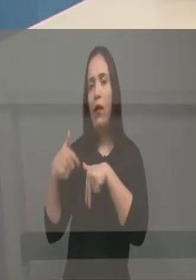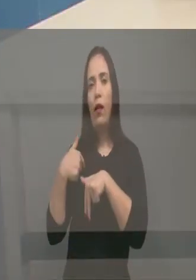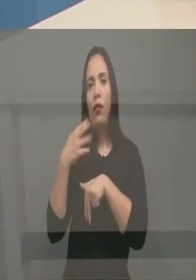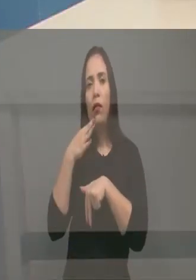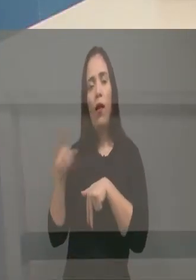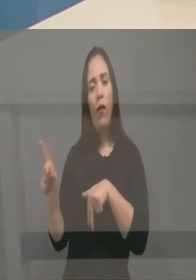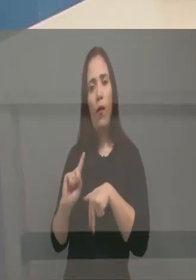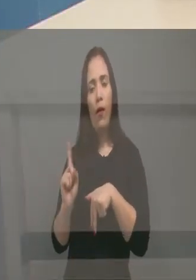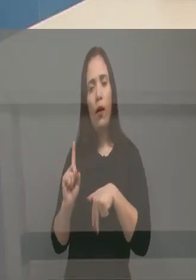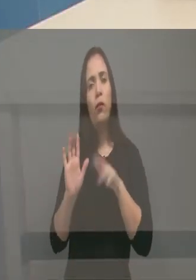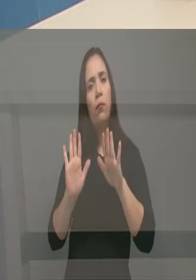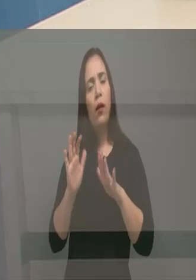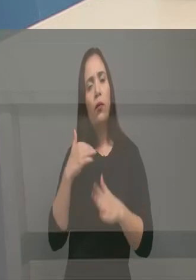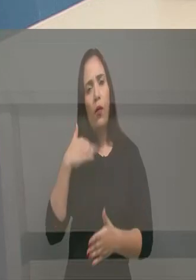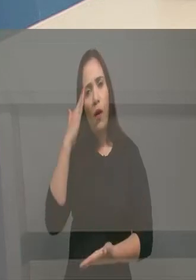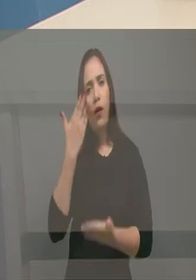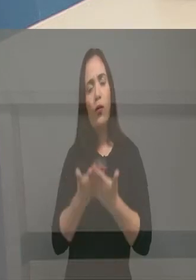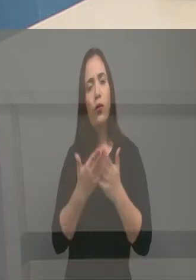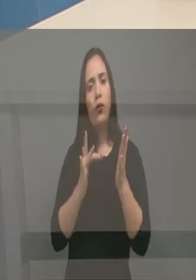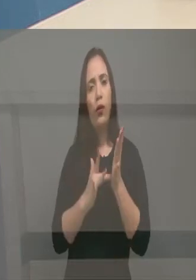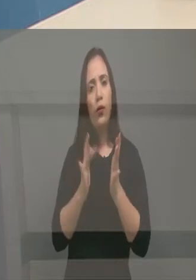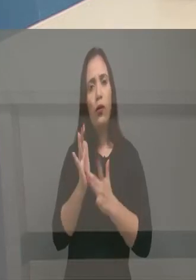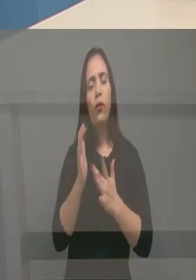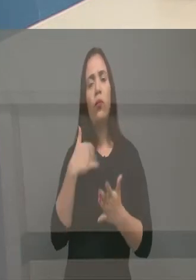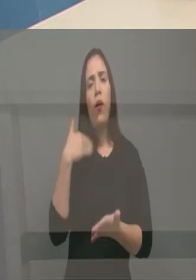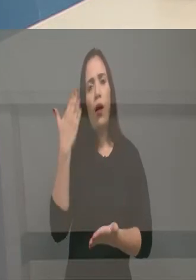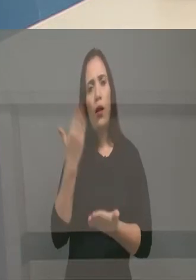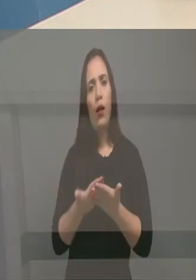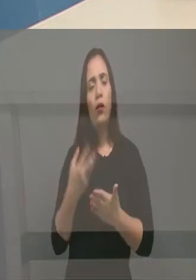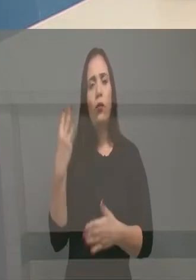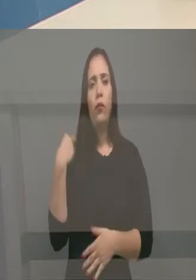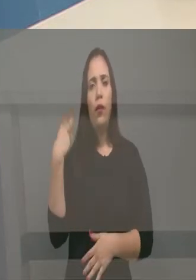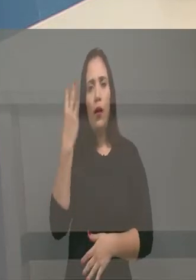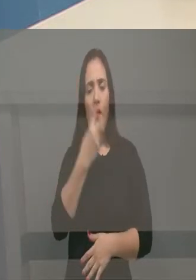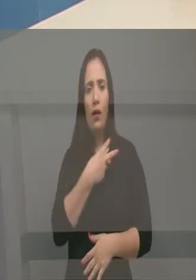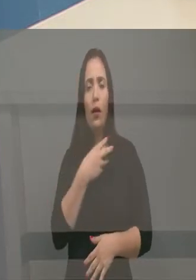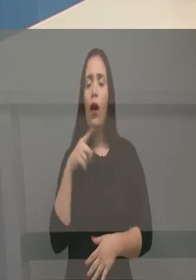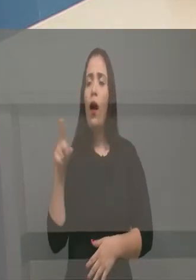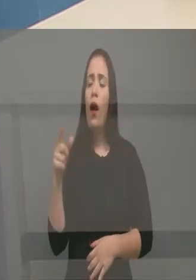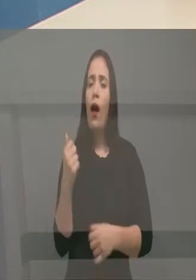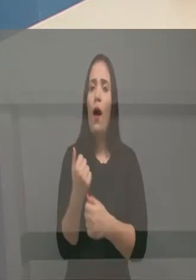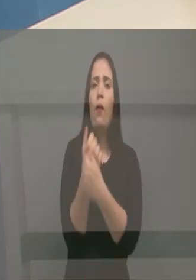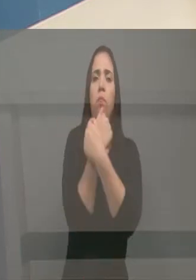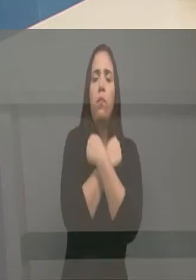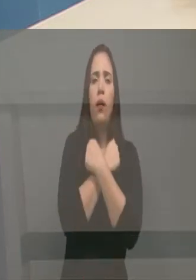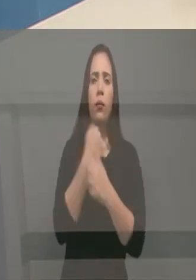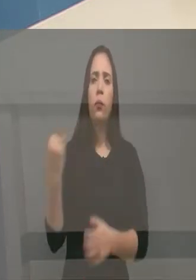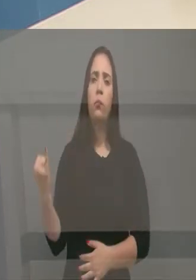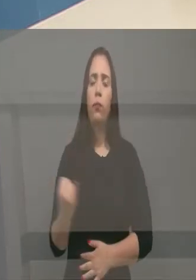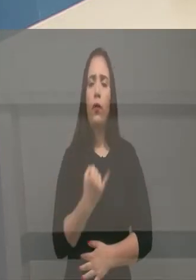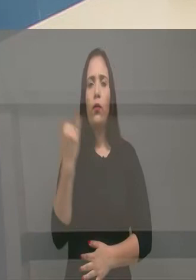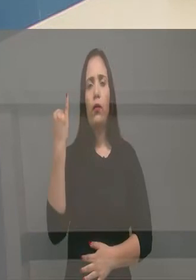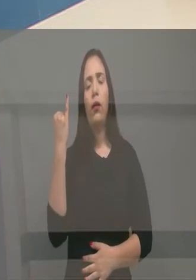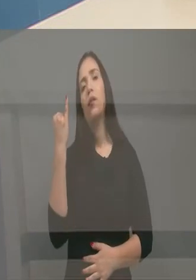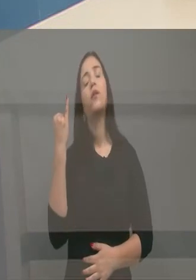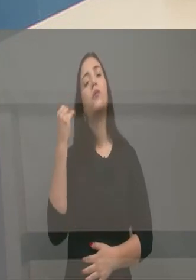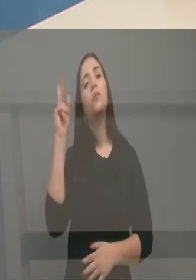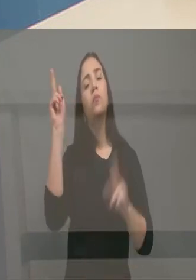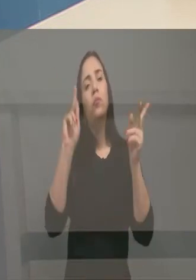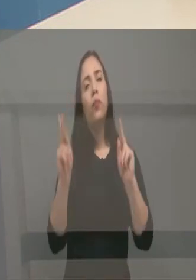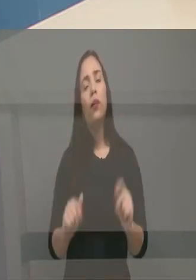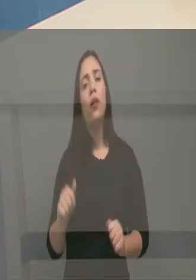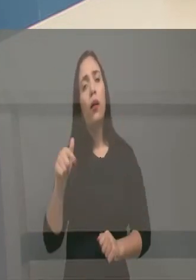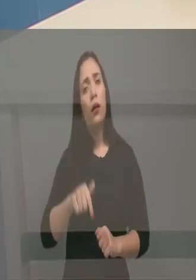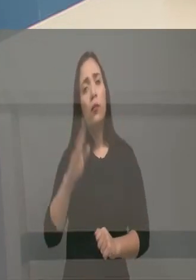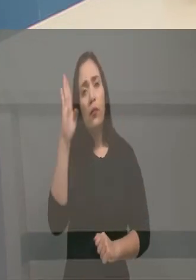acredito em Jesus, acredito em Maria, como você, e aquele abraço é importante para a trazer uma cultura de paz. O Brasil precisa